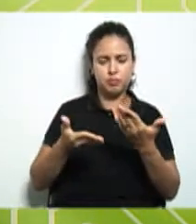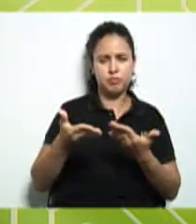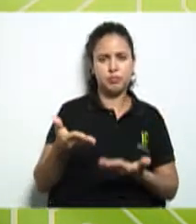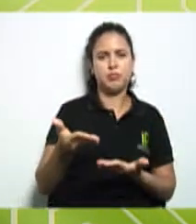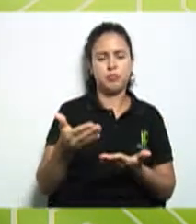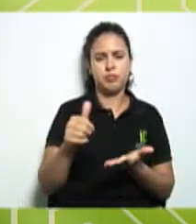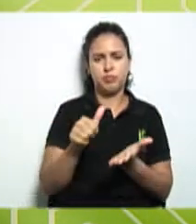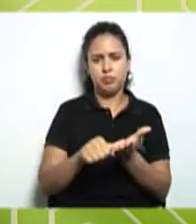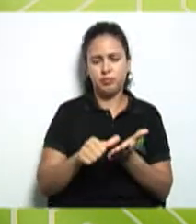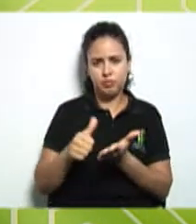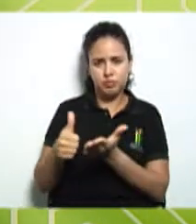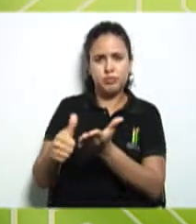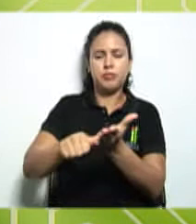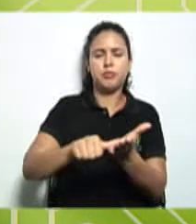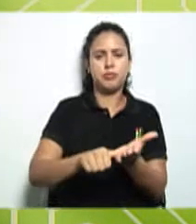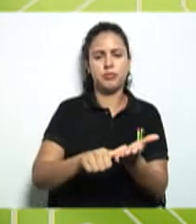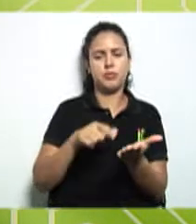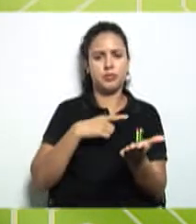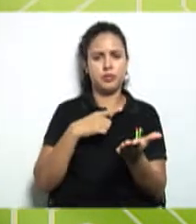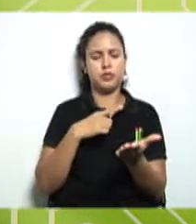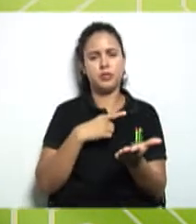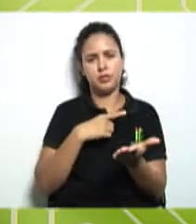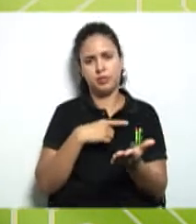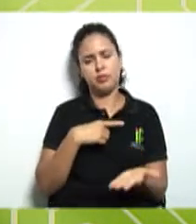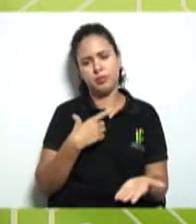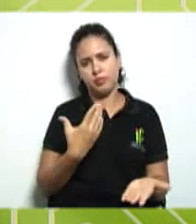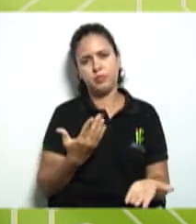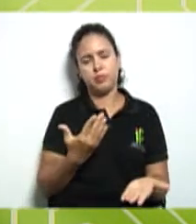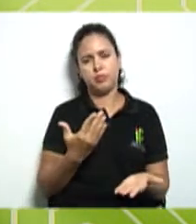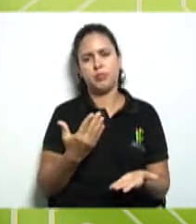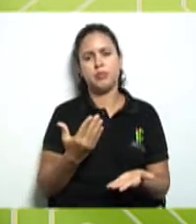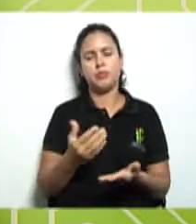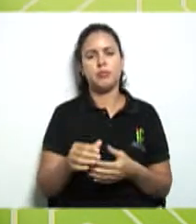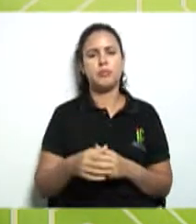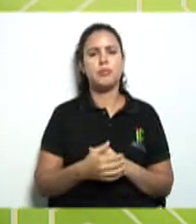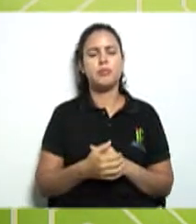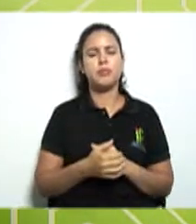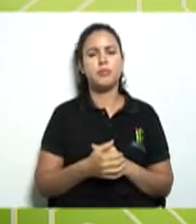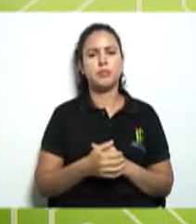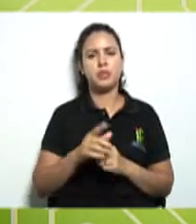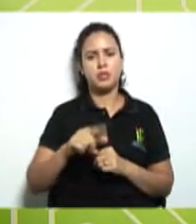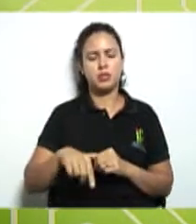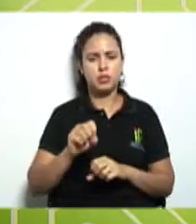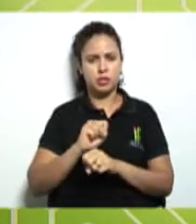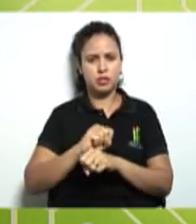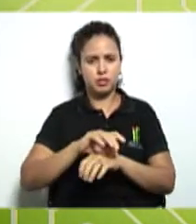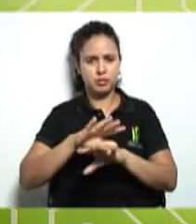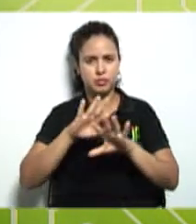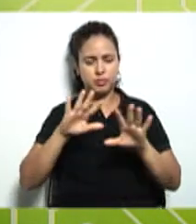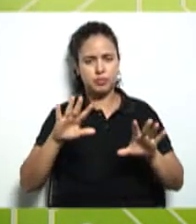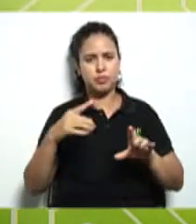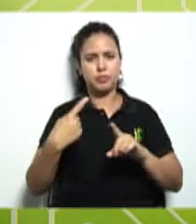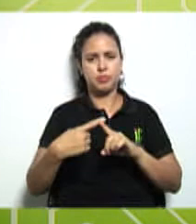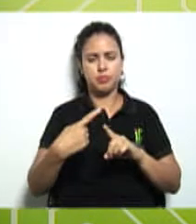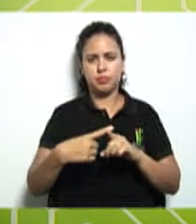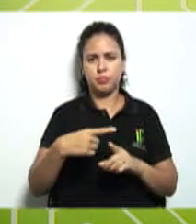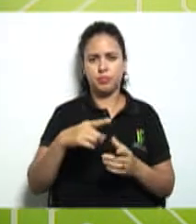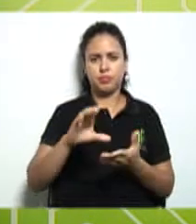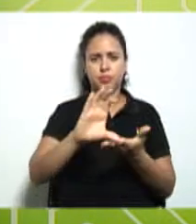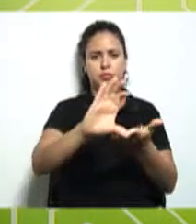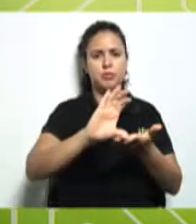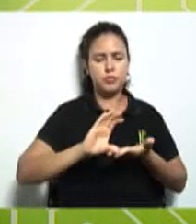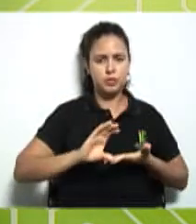cooperados tenham o quê? Os seus benefícios. Então, essa é uma questão que tem que ficar claro, porque o lucro não é da